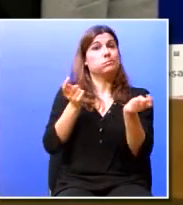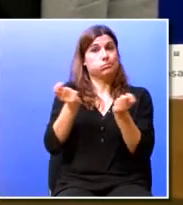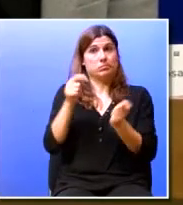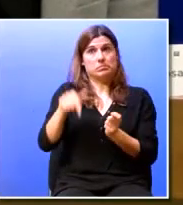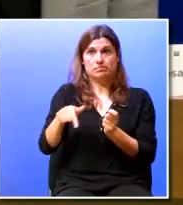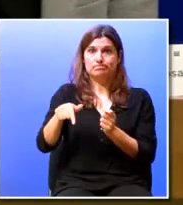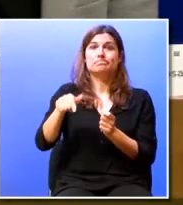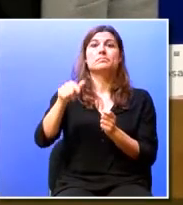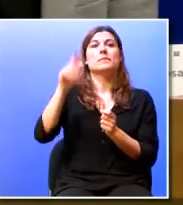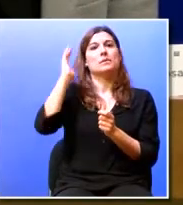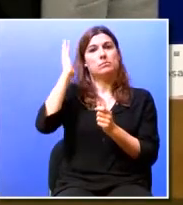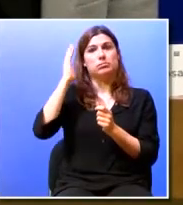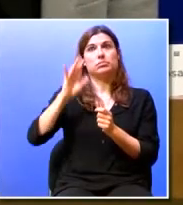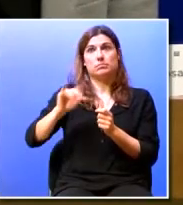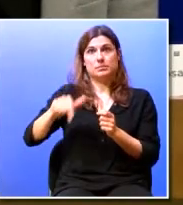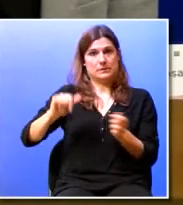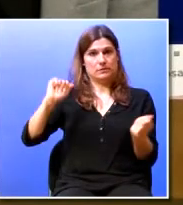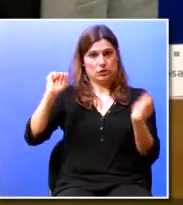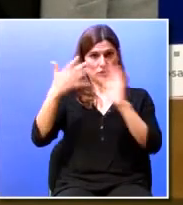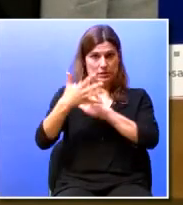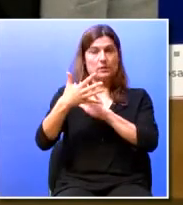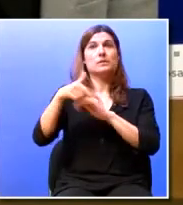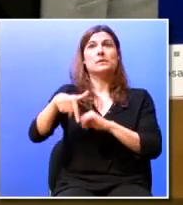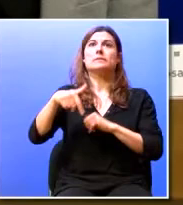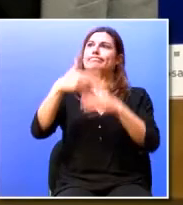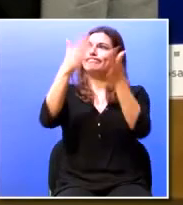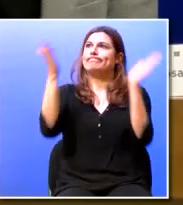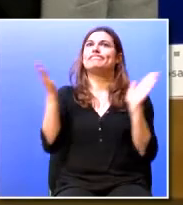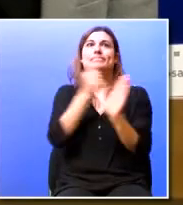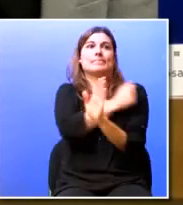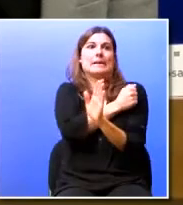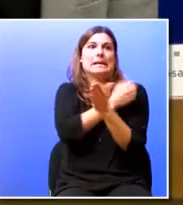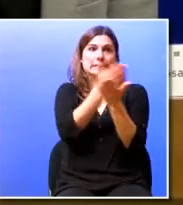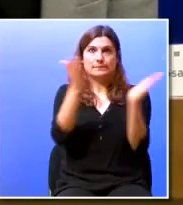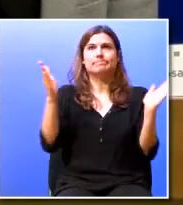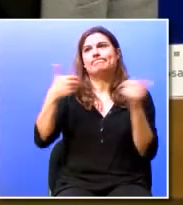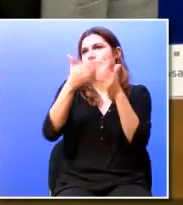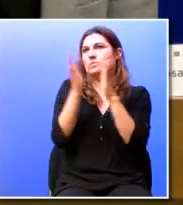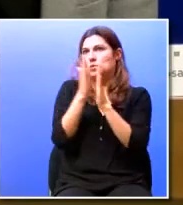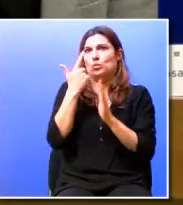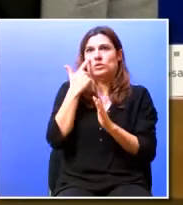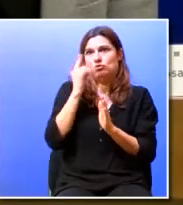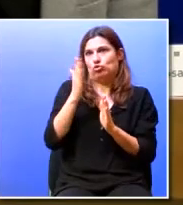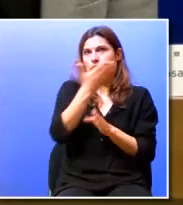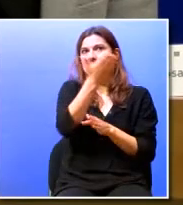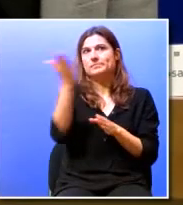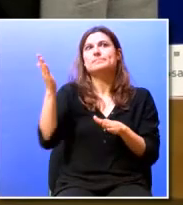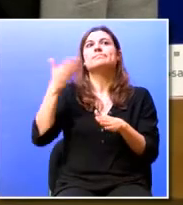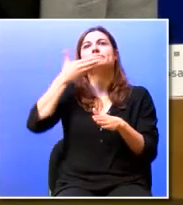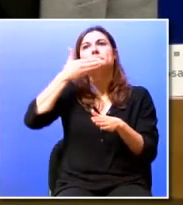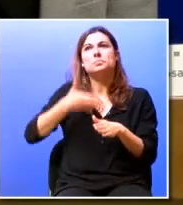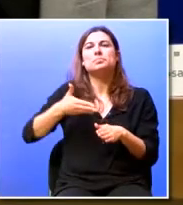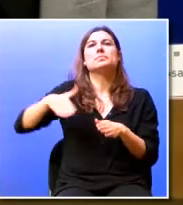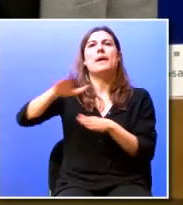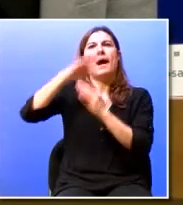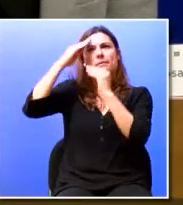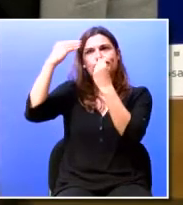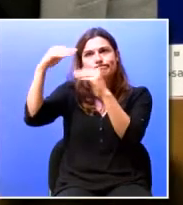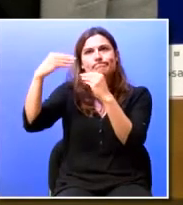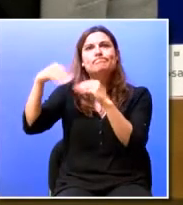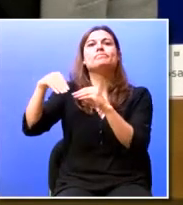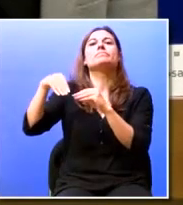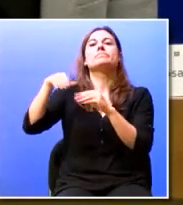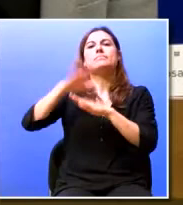este evento aqui no Esquité, uma casa que nós todos conhecemos pela competência do seu ensino e